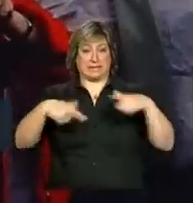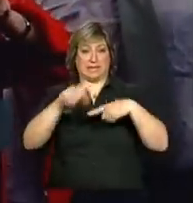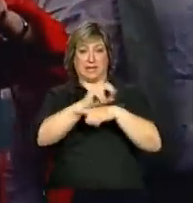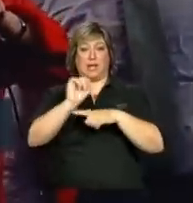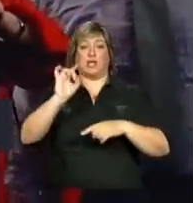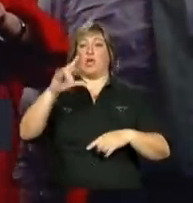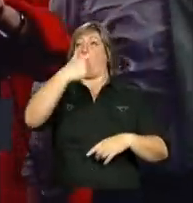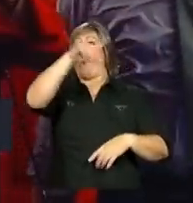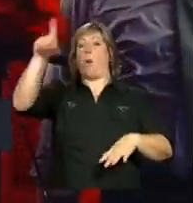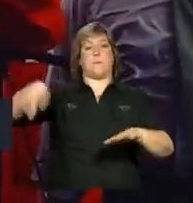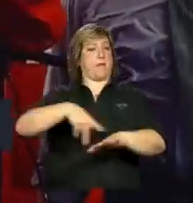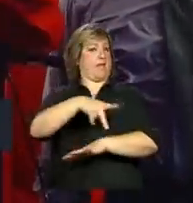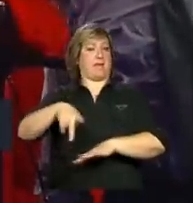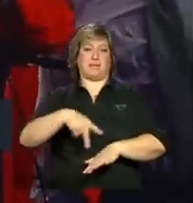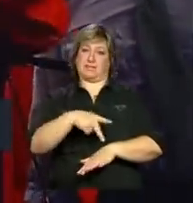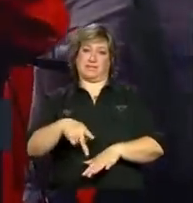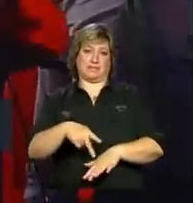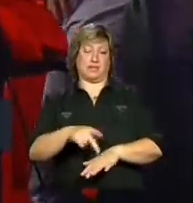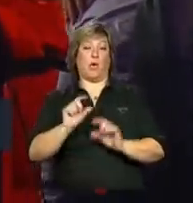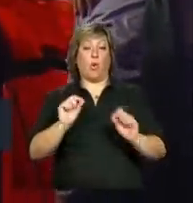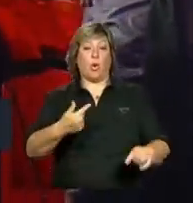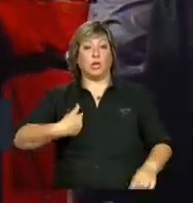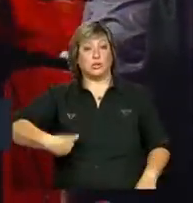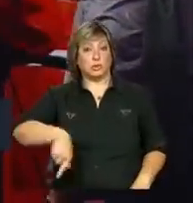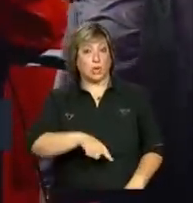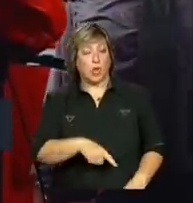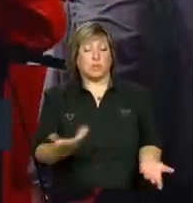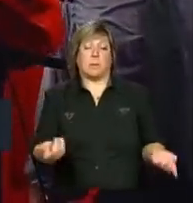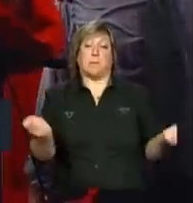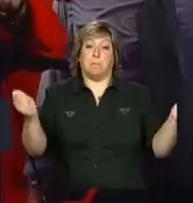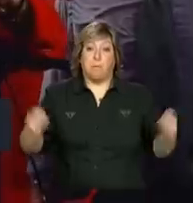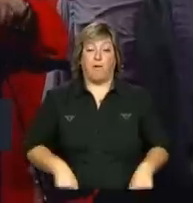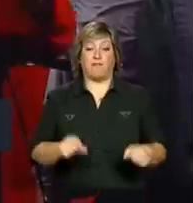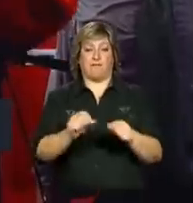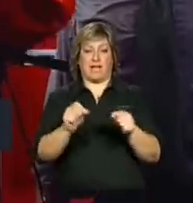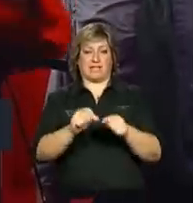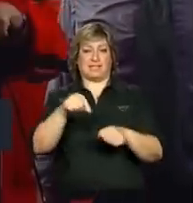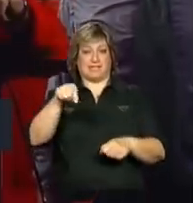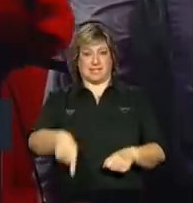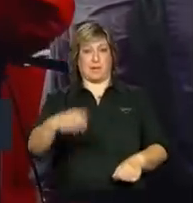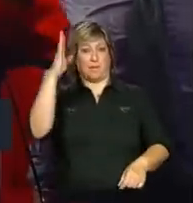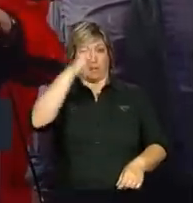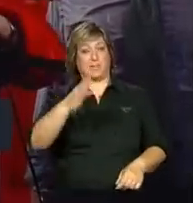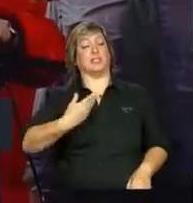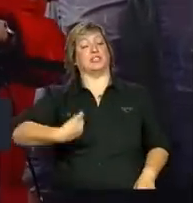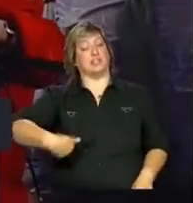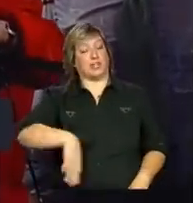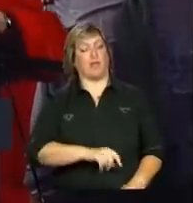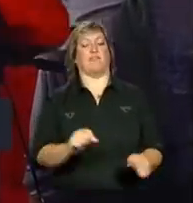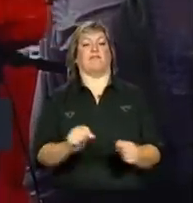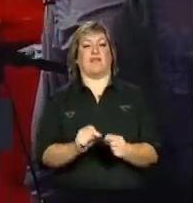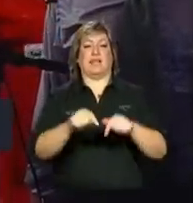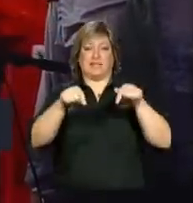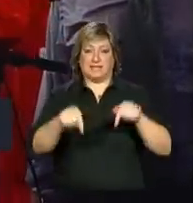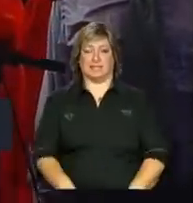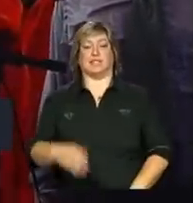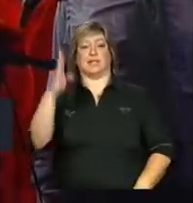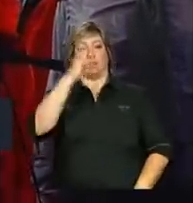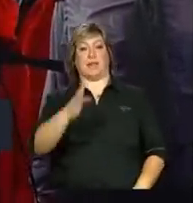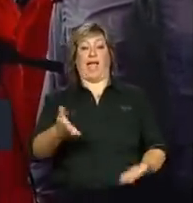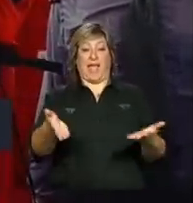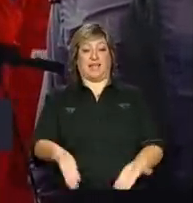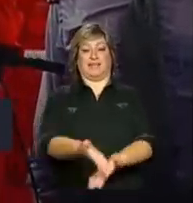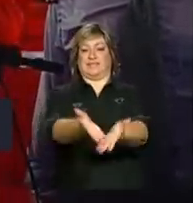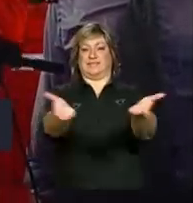resto do mundo O que nós pudéssemos fazer no Brasil, nós faríamos no Brasil E aqui